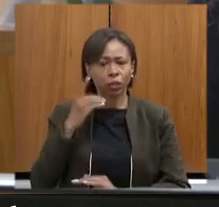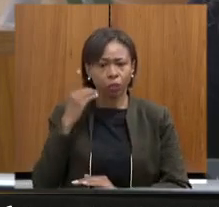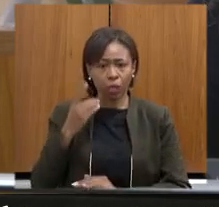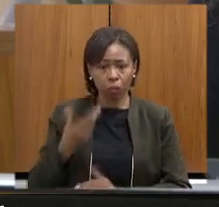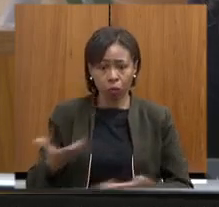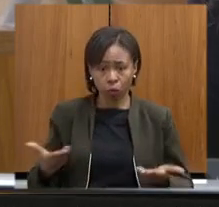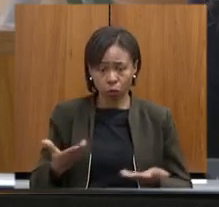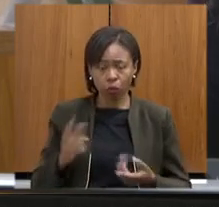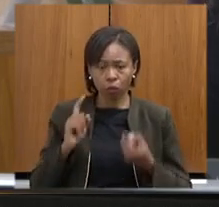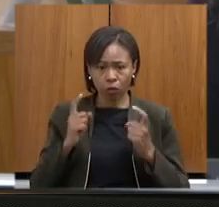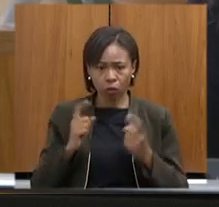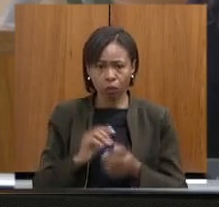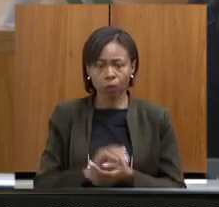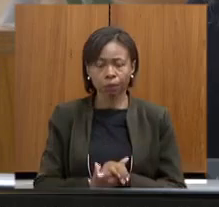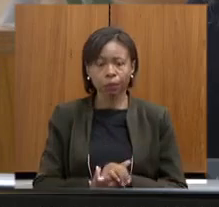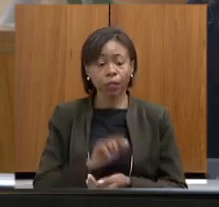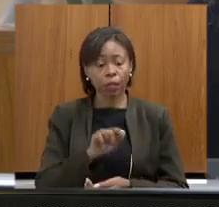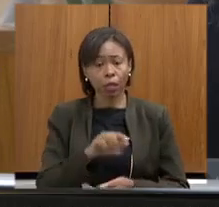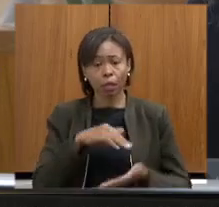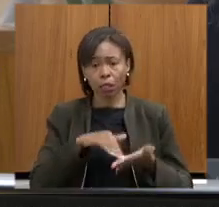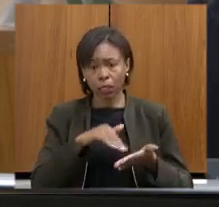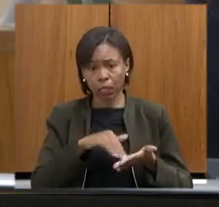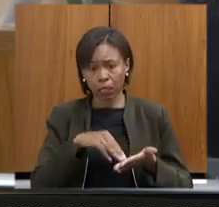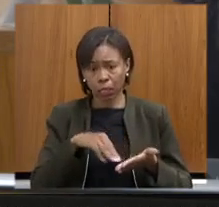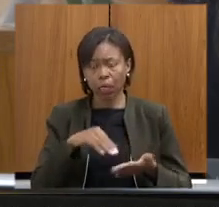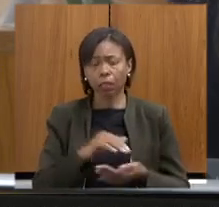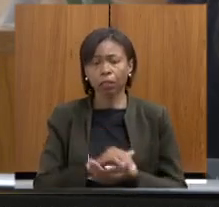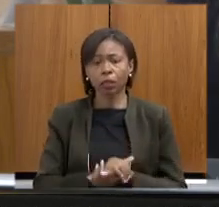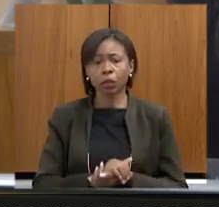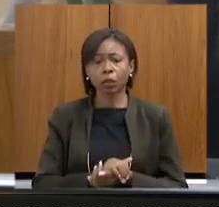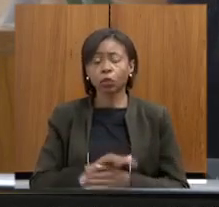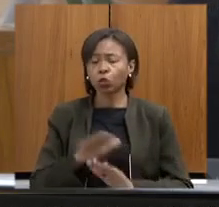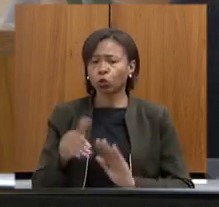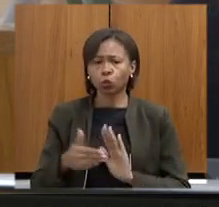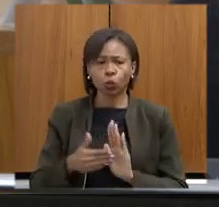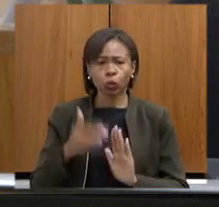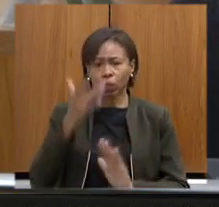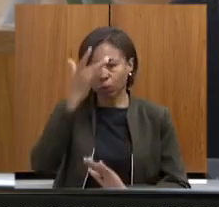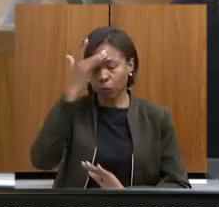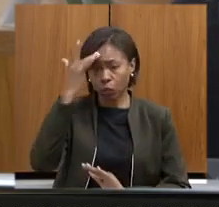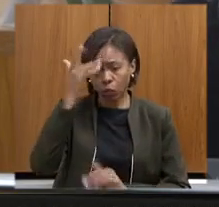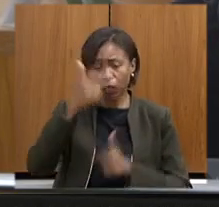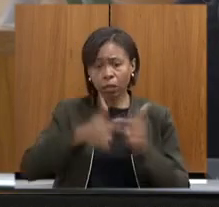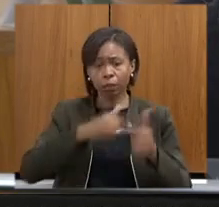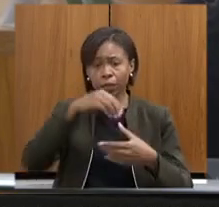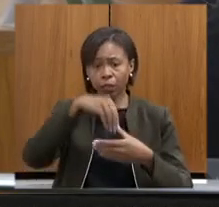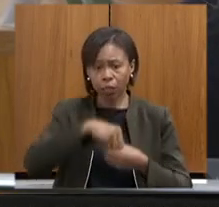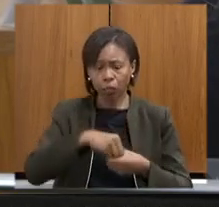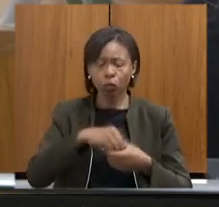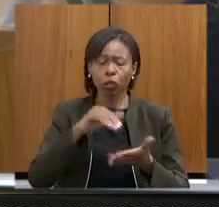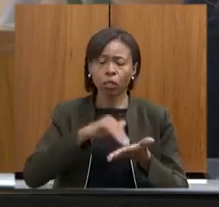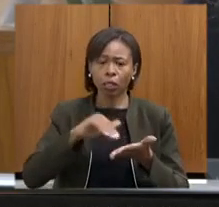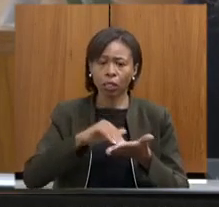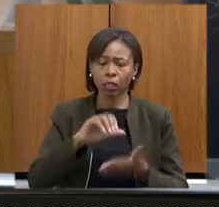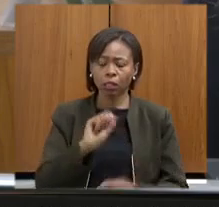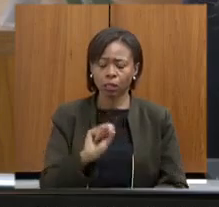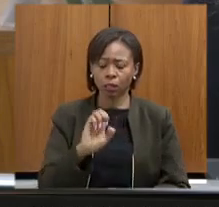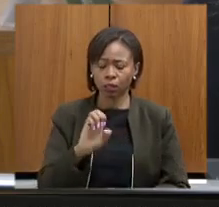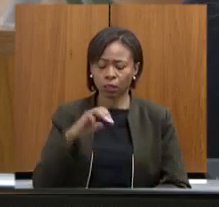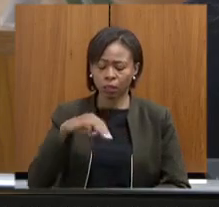a secretária Marília todos os colaboradores da secretaria da SEMAD presentes aqui